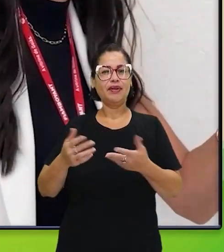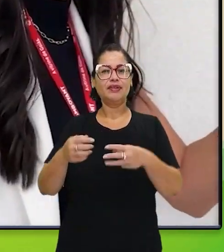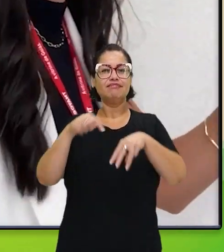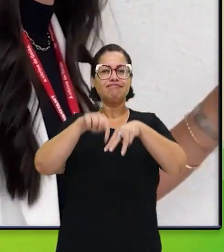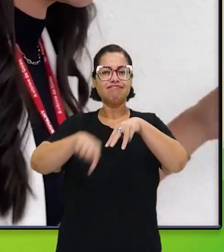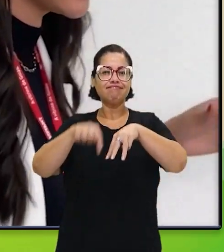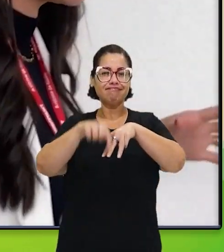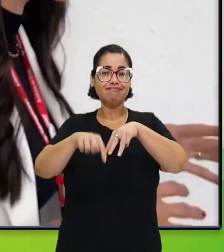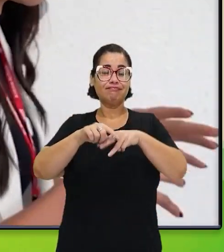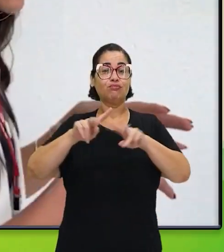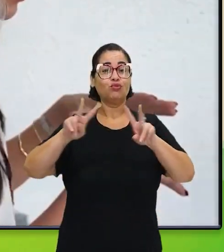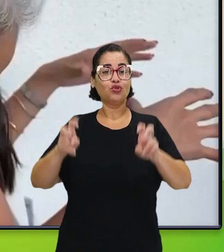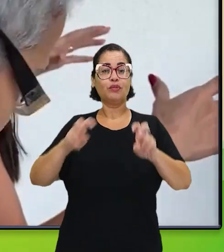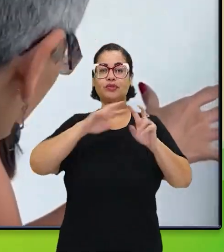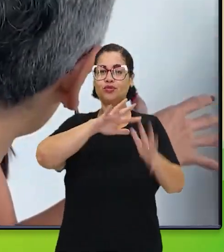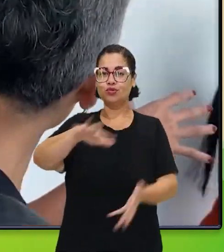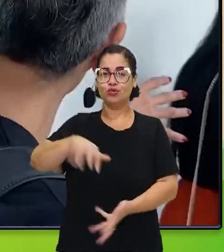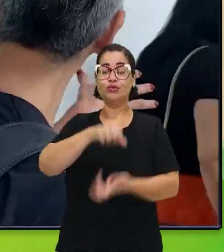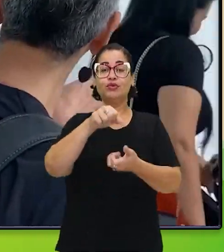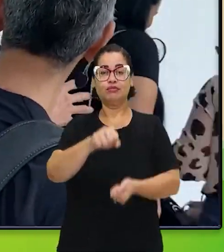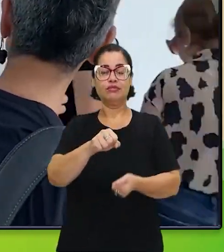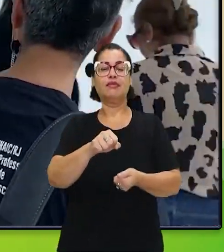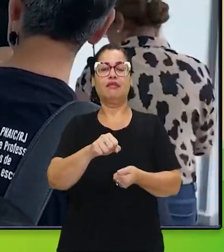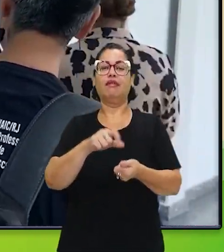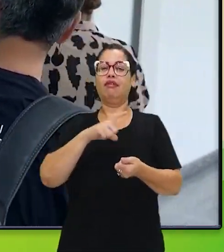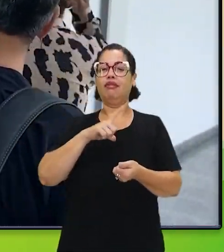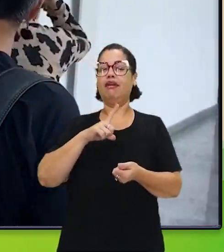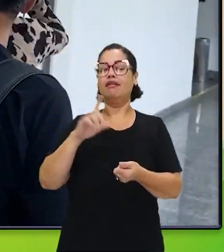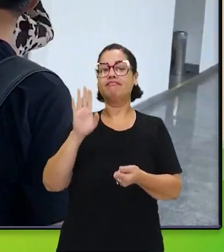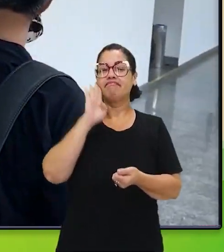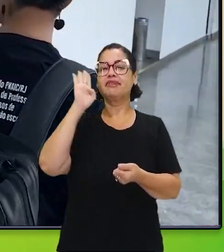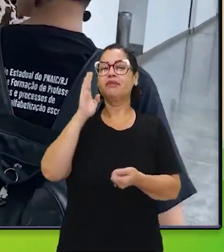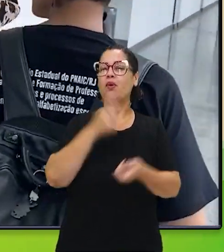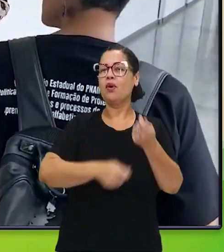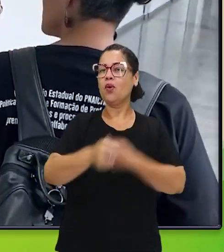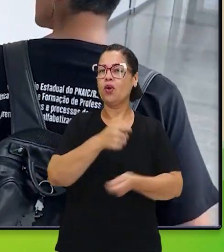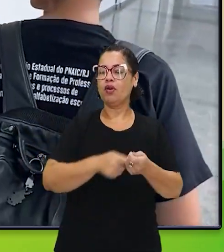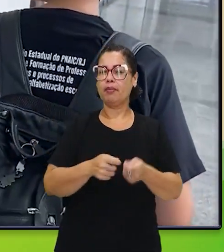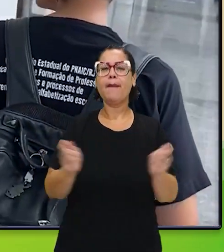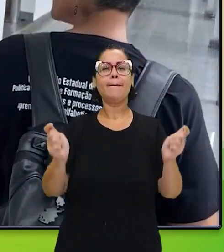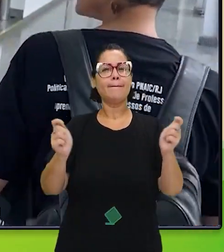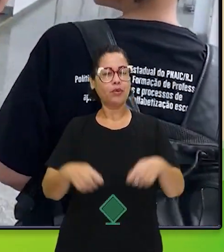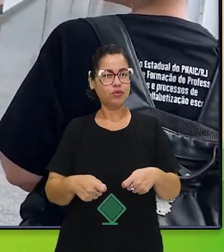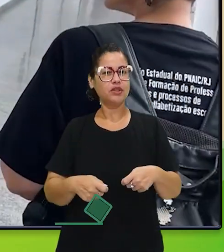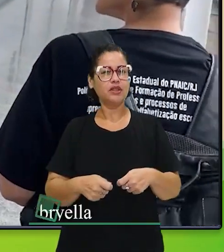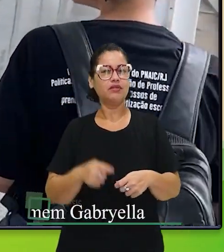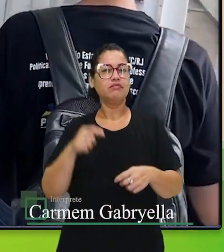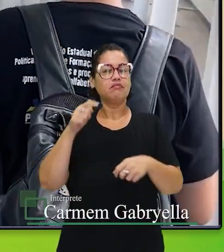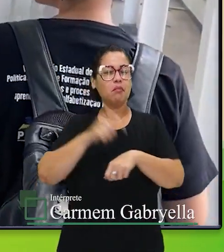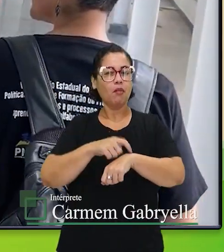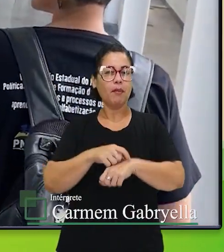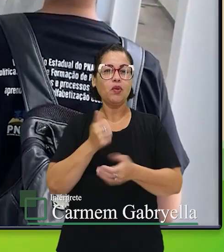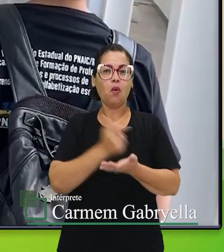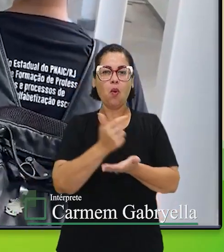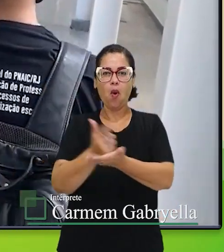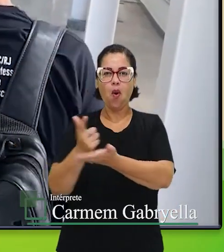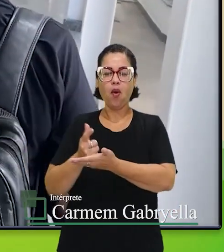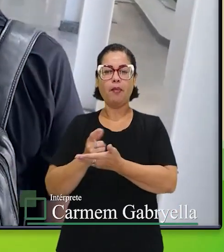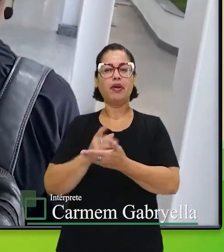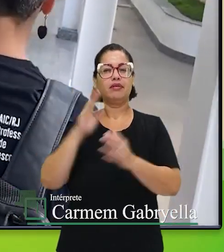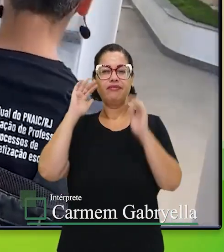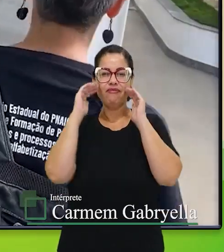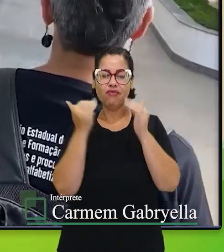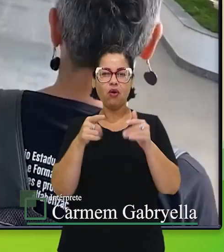Em relação ao tripé da sustentabilidade, a gente tem o pilar econômico. Será que é possível um centro de